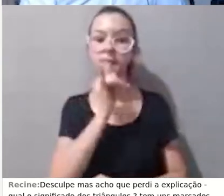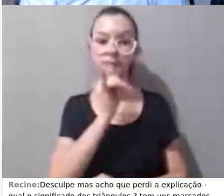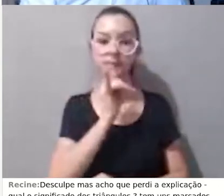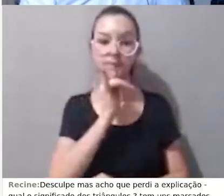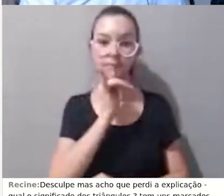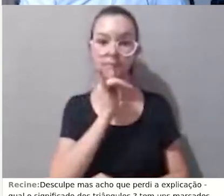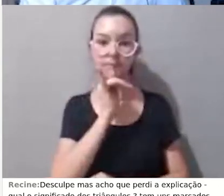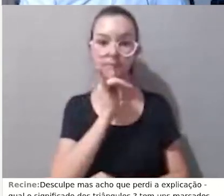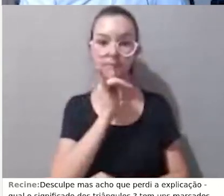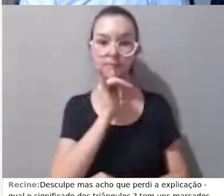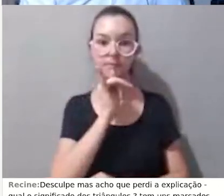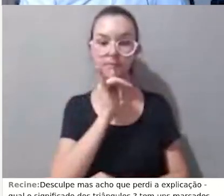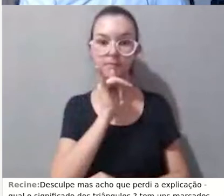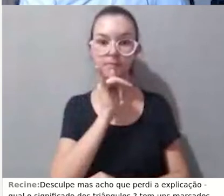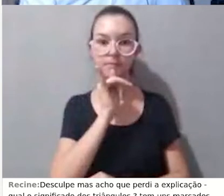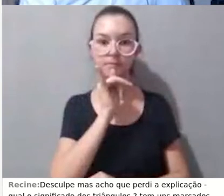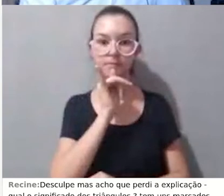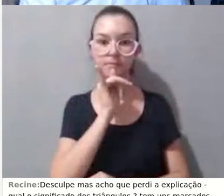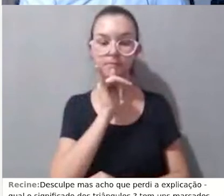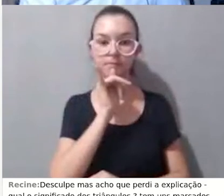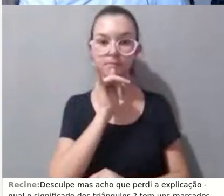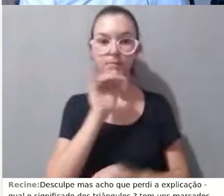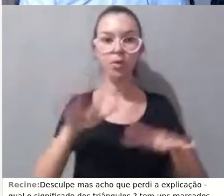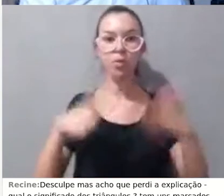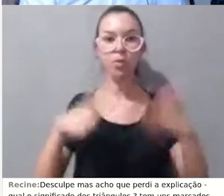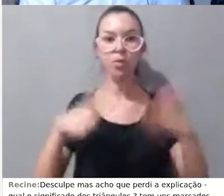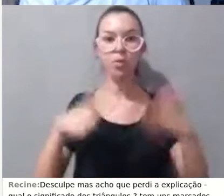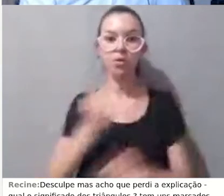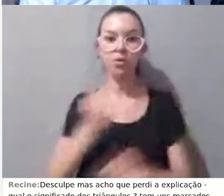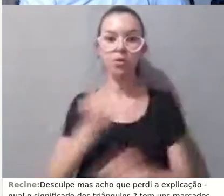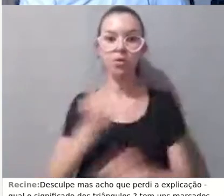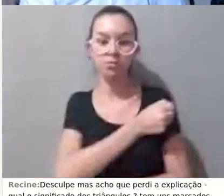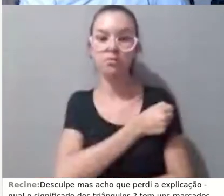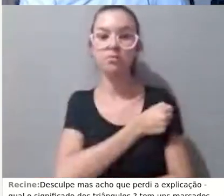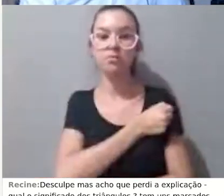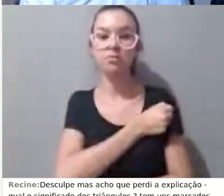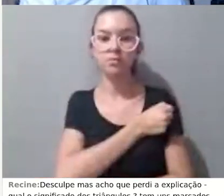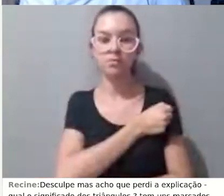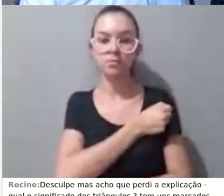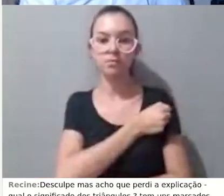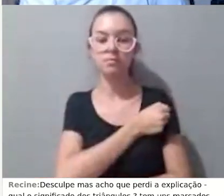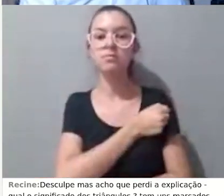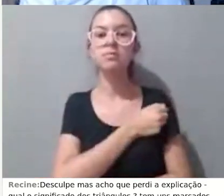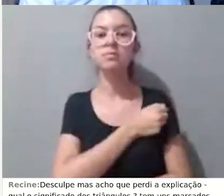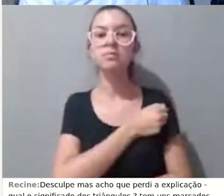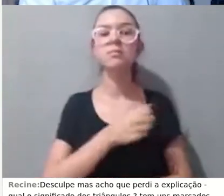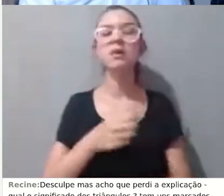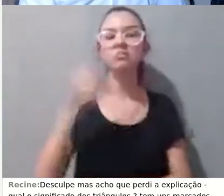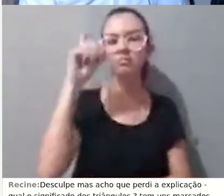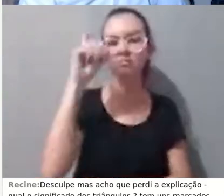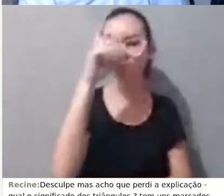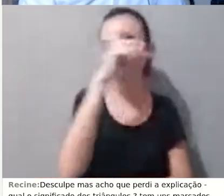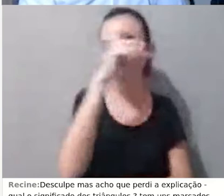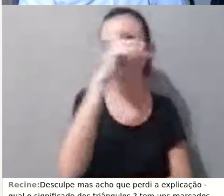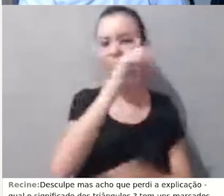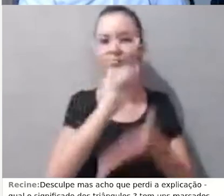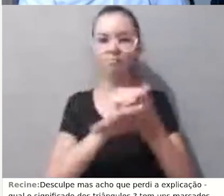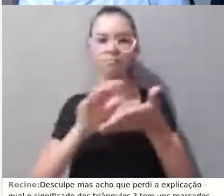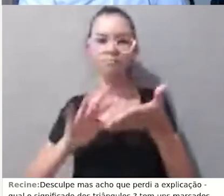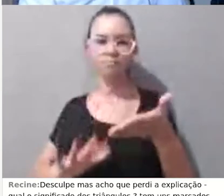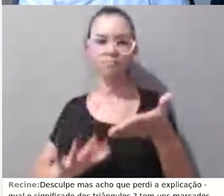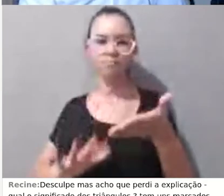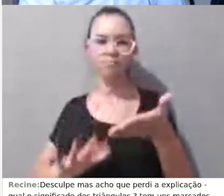identificar quais alunos estão com dificuldade de fazer as multidisciplinas, eu vou usar o recurso de visualização